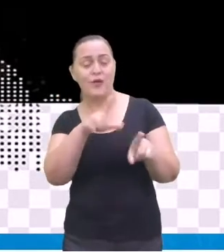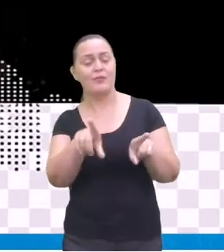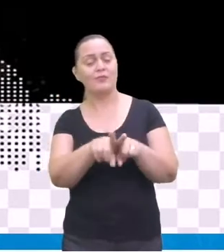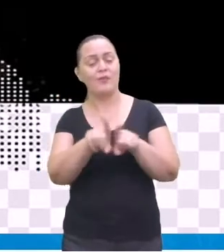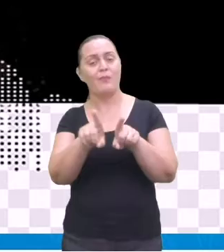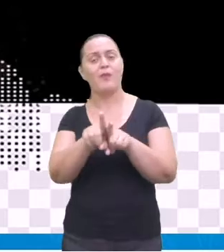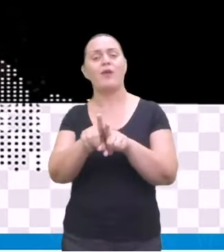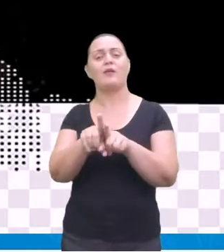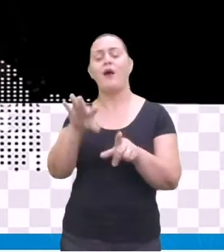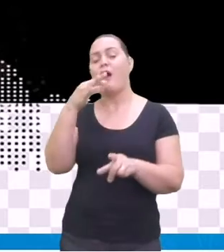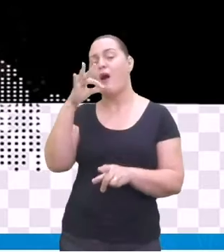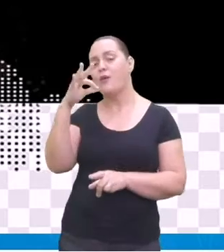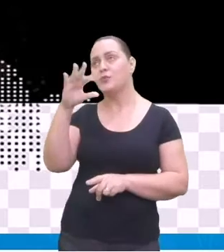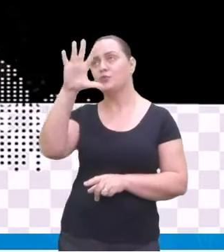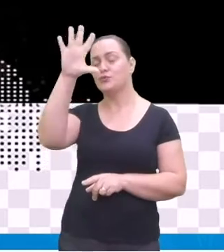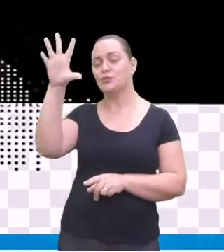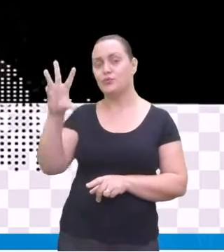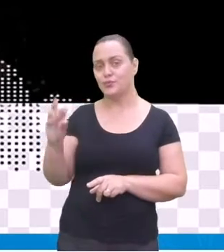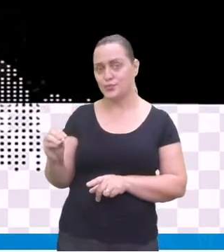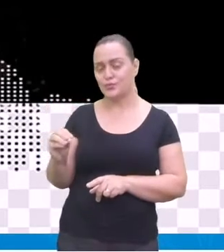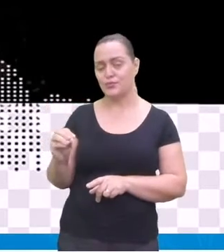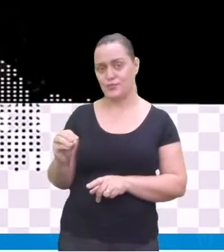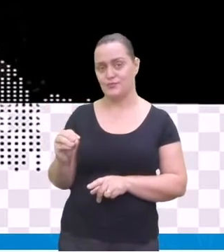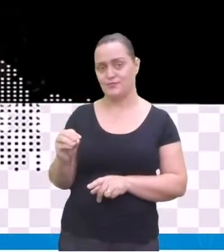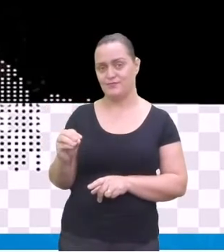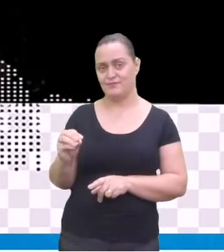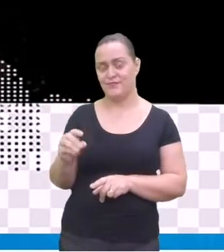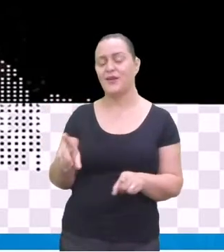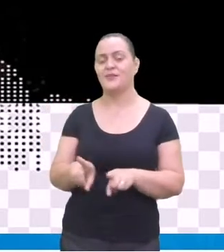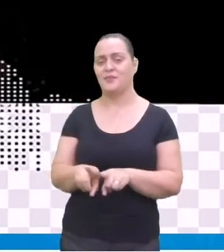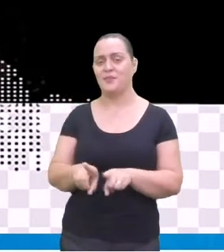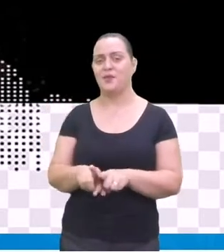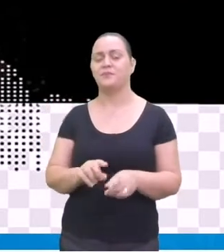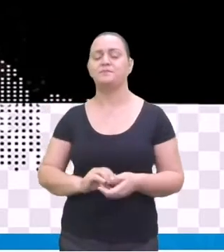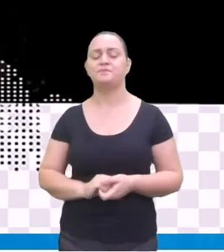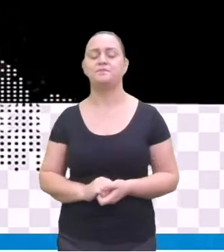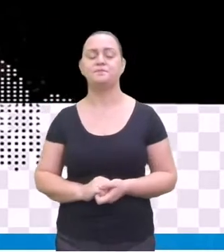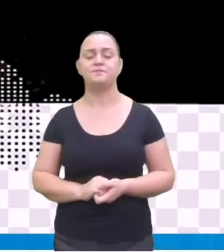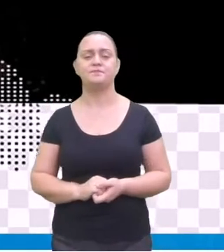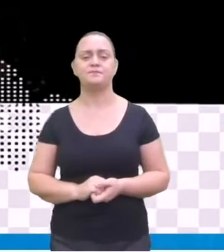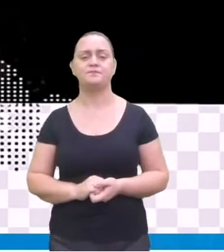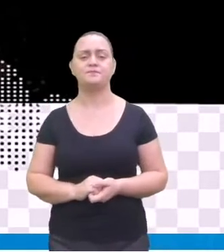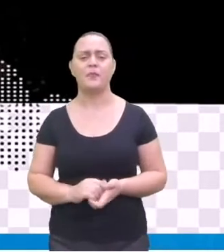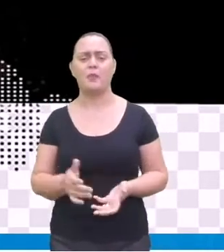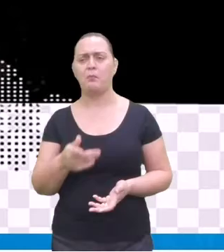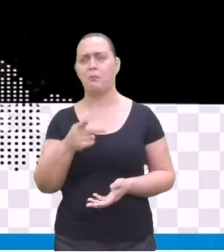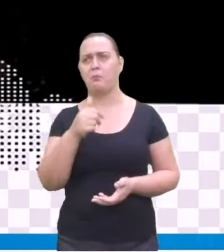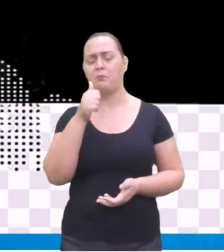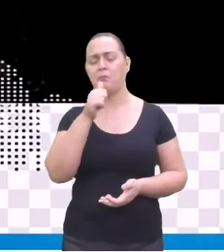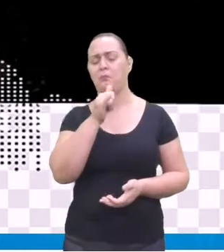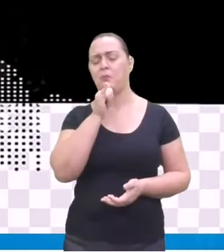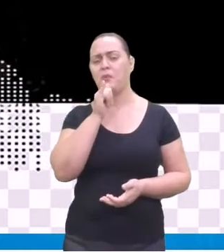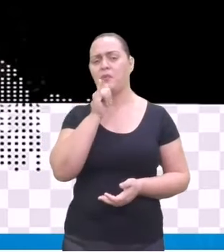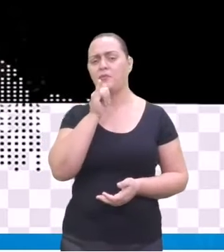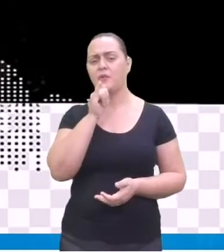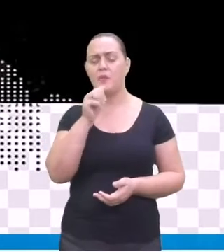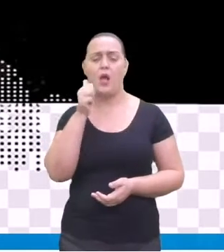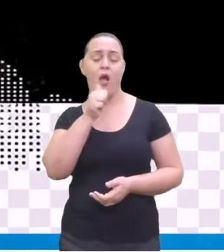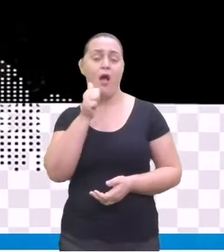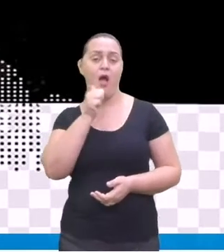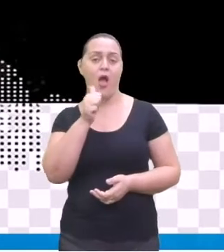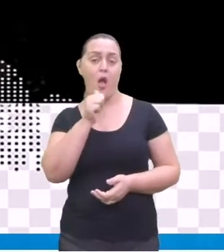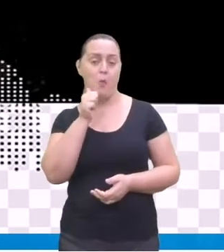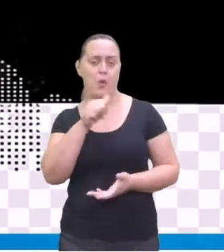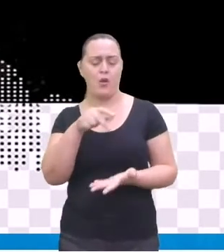Na dança árabe, olha que legal, a tarefa das bailarinas, olha qual era a